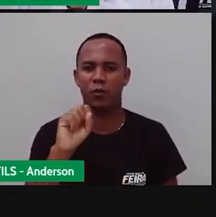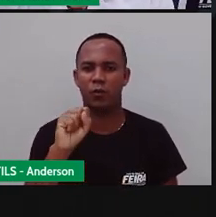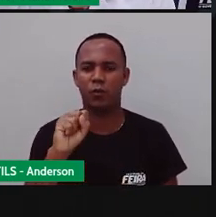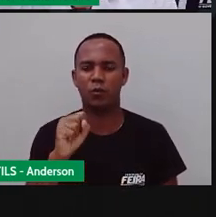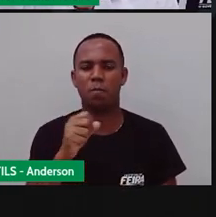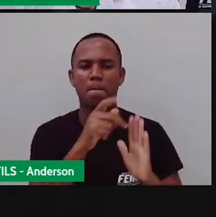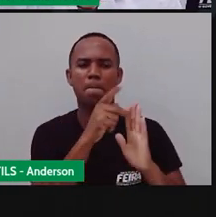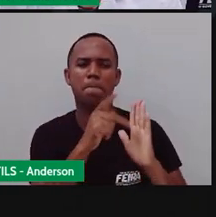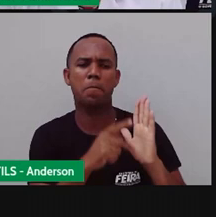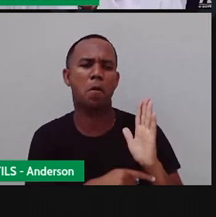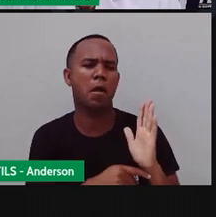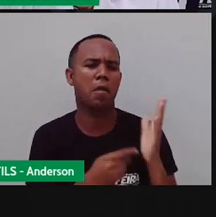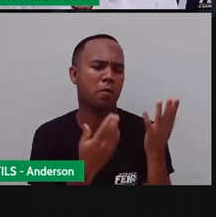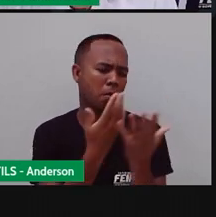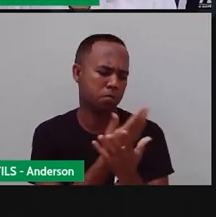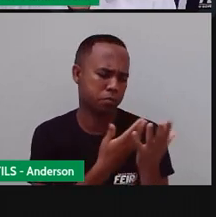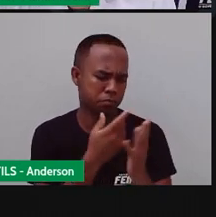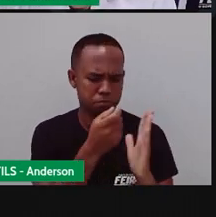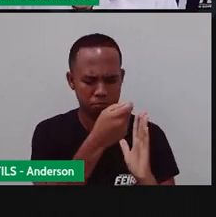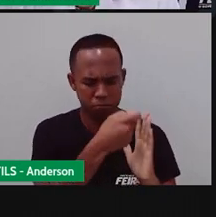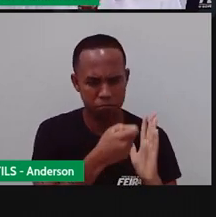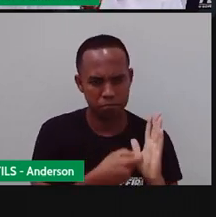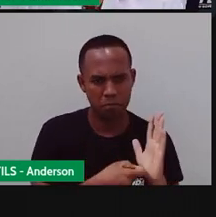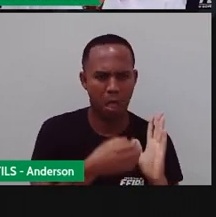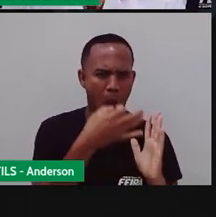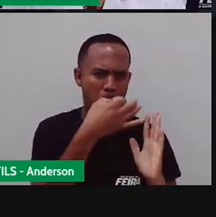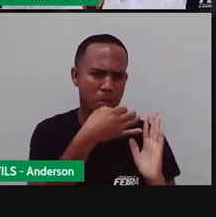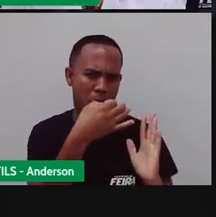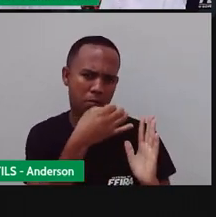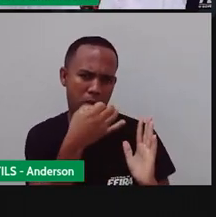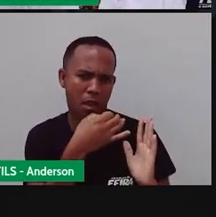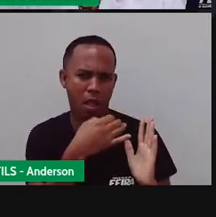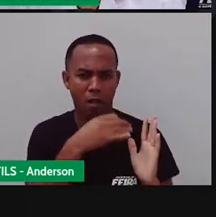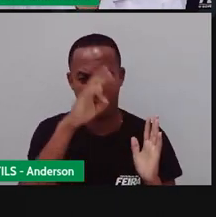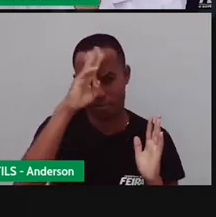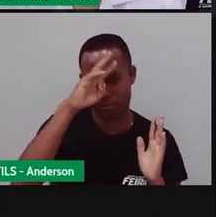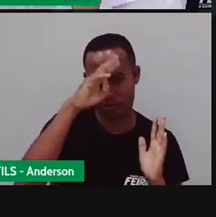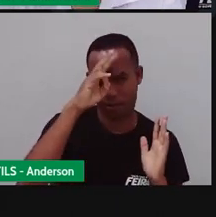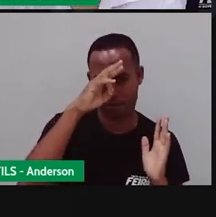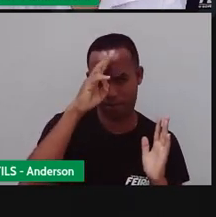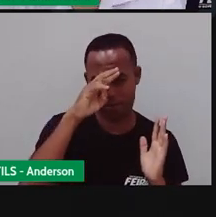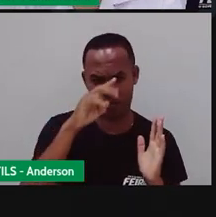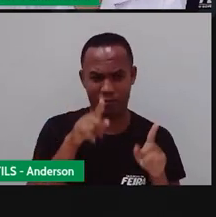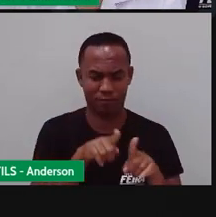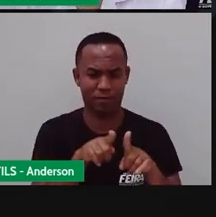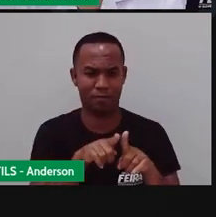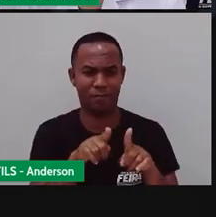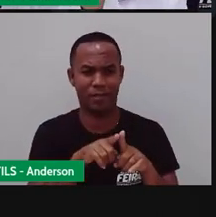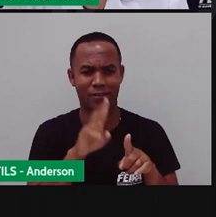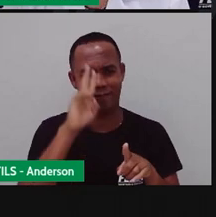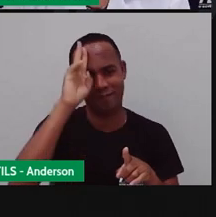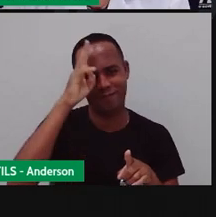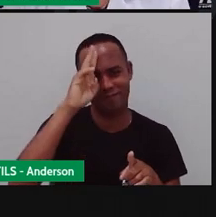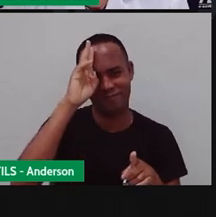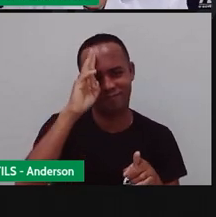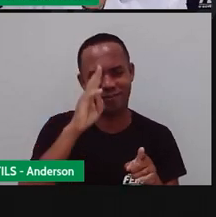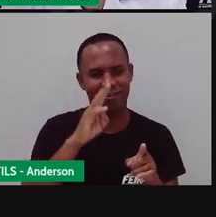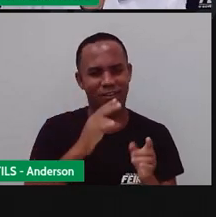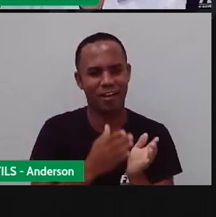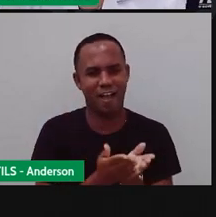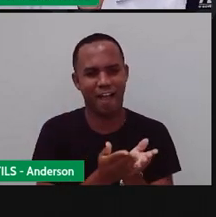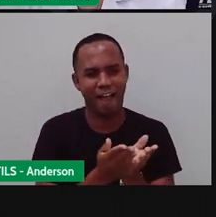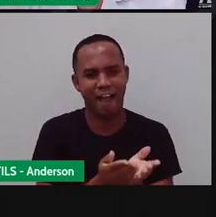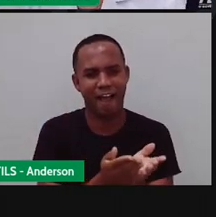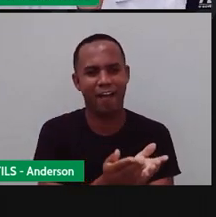músico, crítico, literário. Lembram da Arca de Noé? Pois é. Olha